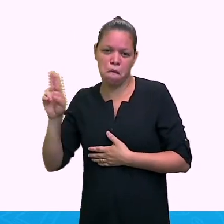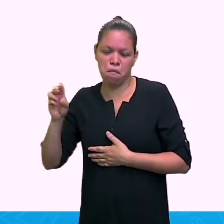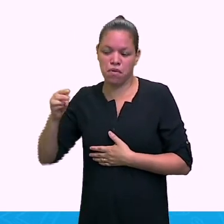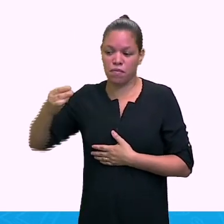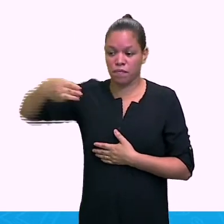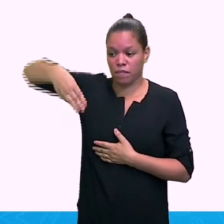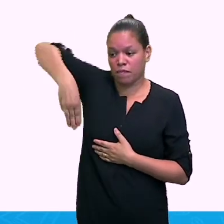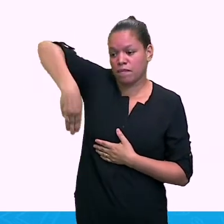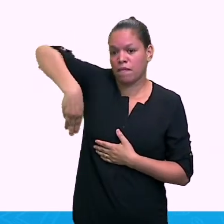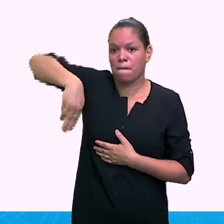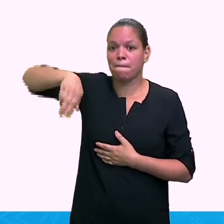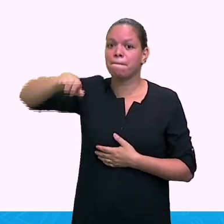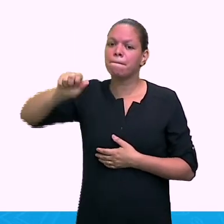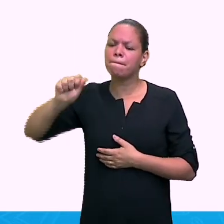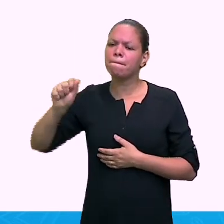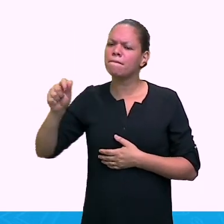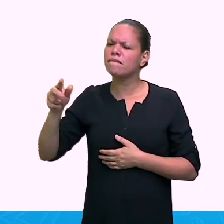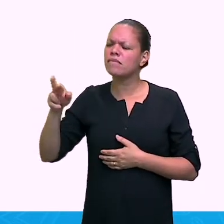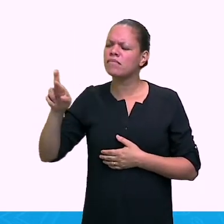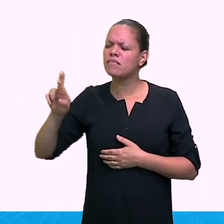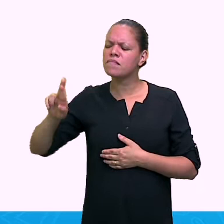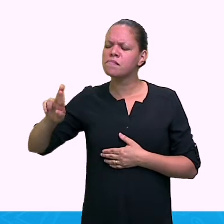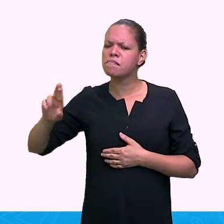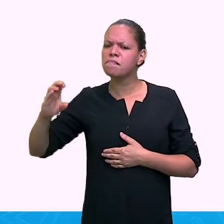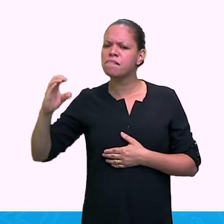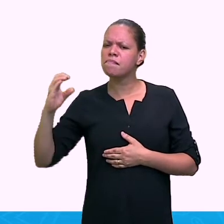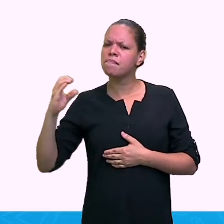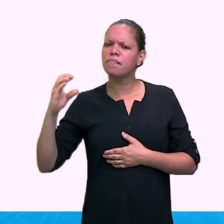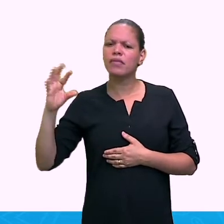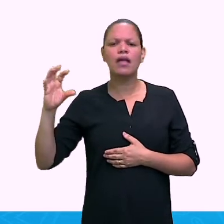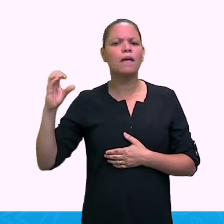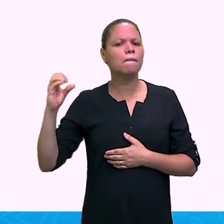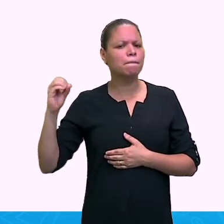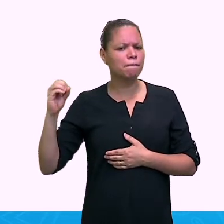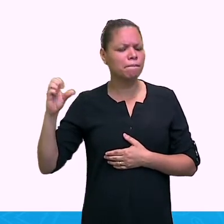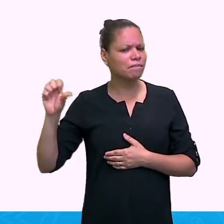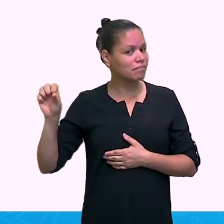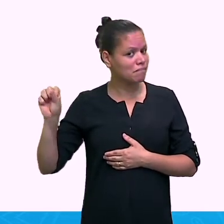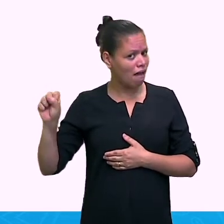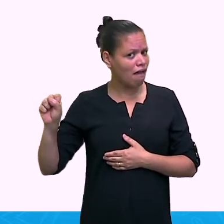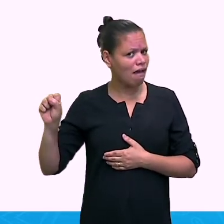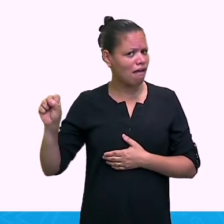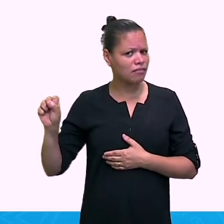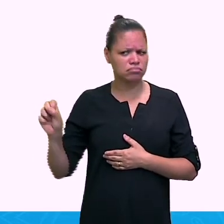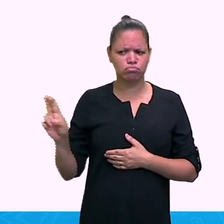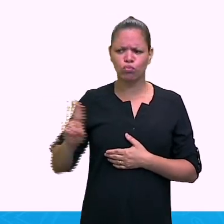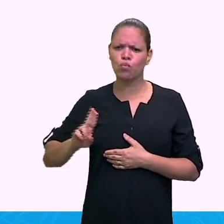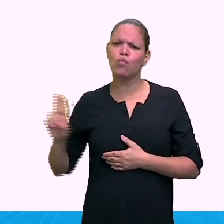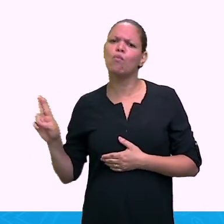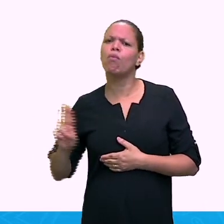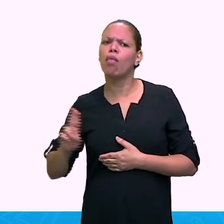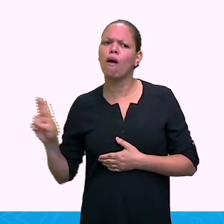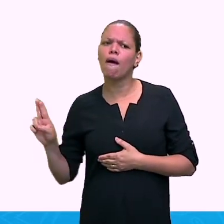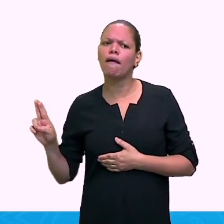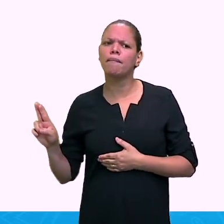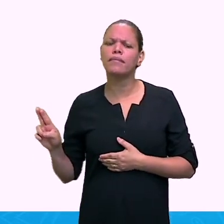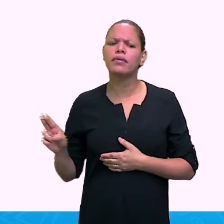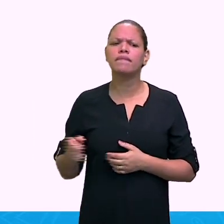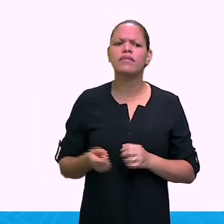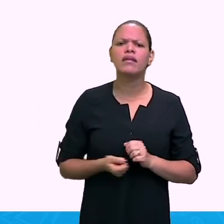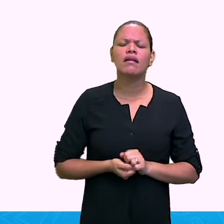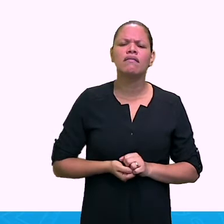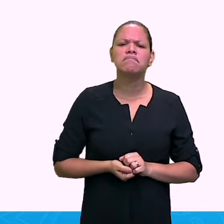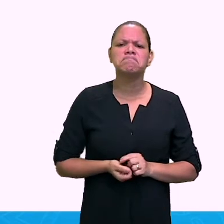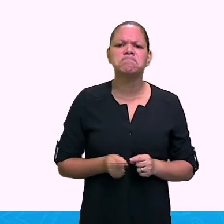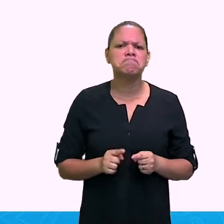Marcos. Então, Marcos falou my name is... No caso, para ele poder